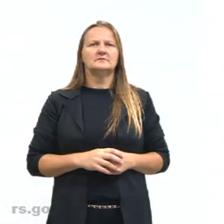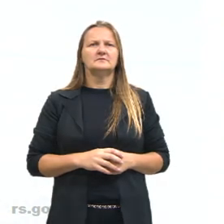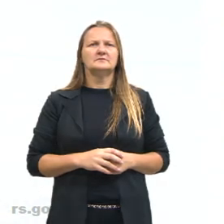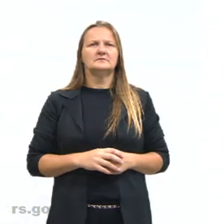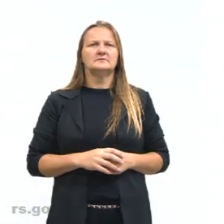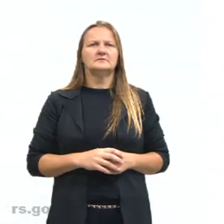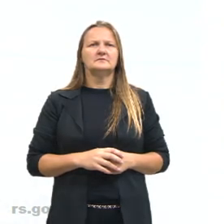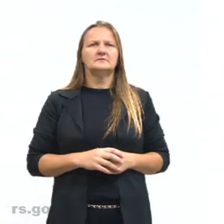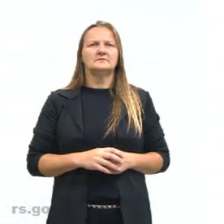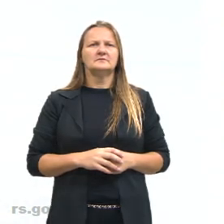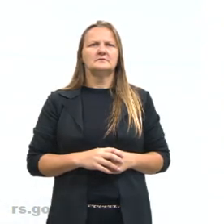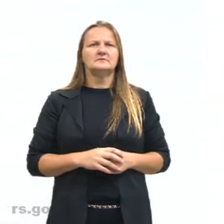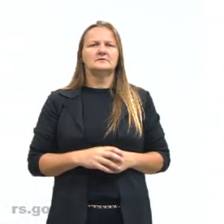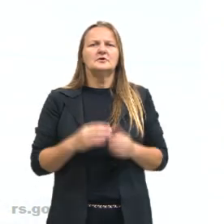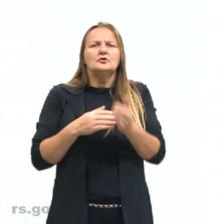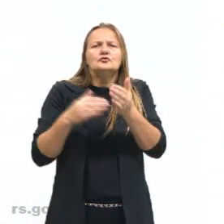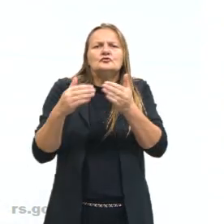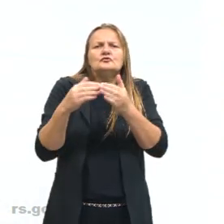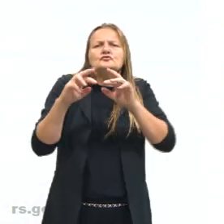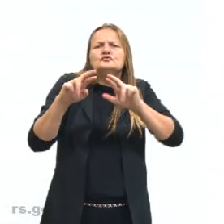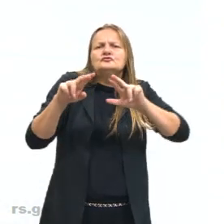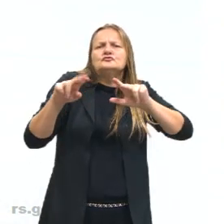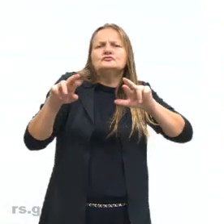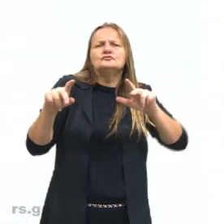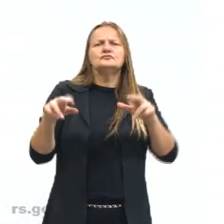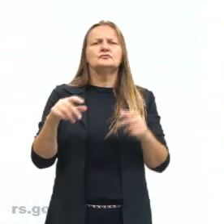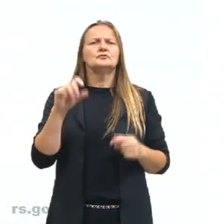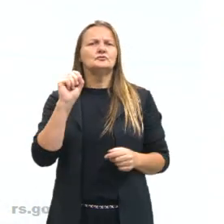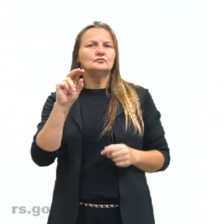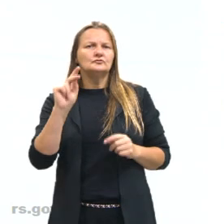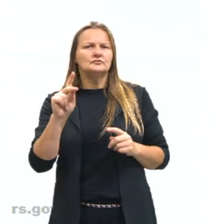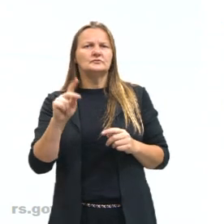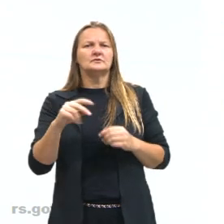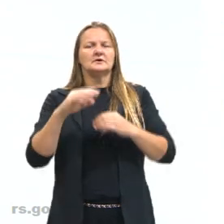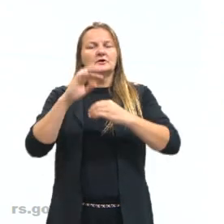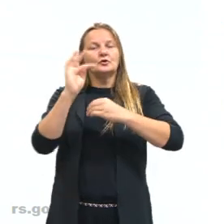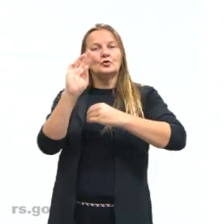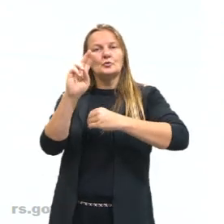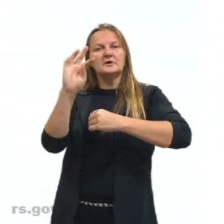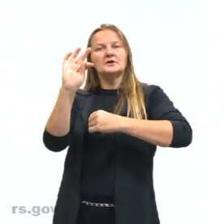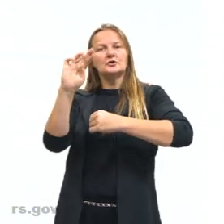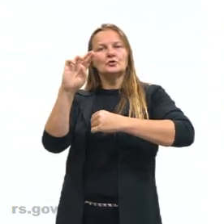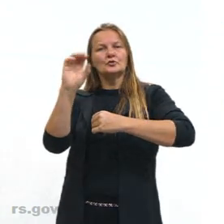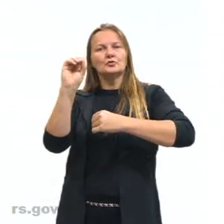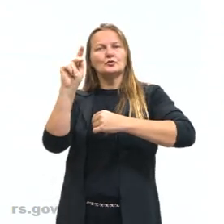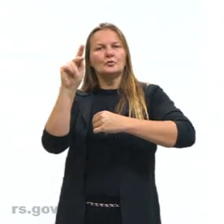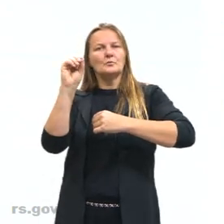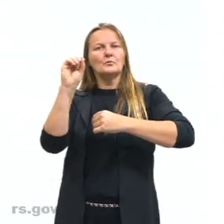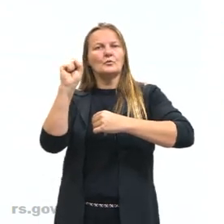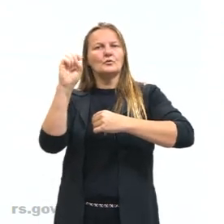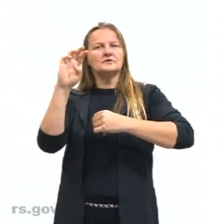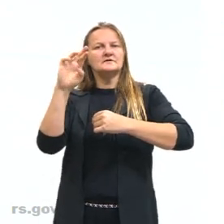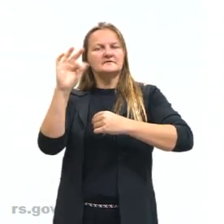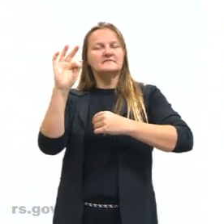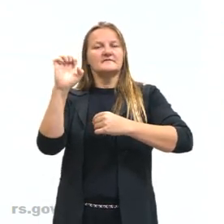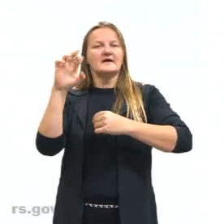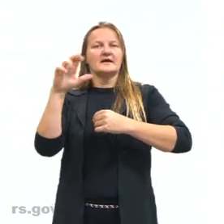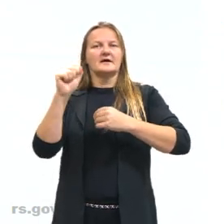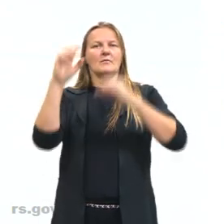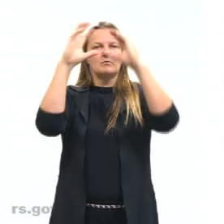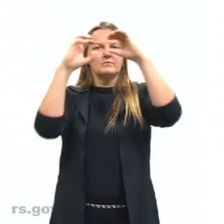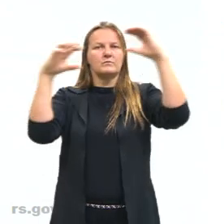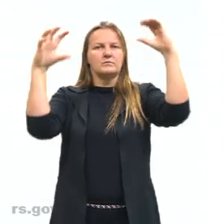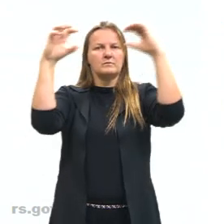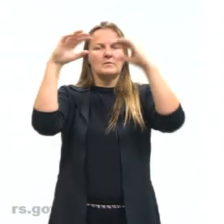vão, vão, toda essa forma aí vai, vai ser feita, tá, gurizada? Então é na troposfera, ó, né, nuvens, essas questões aí.